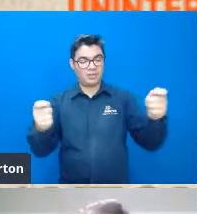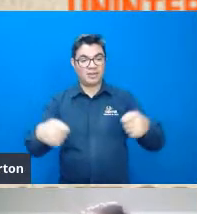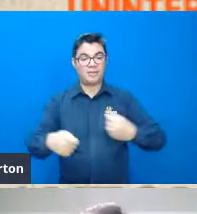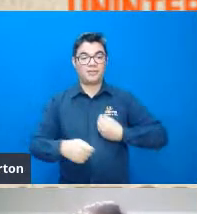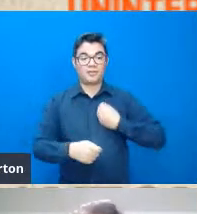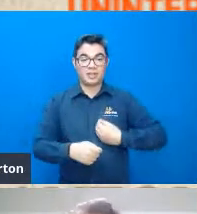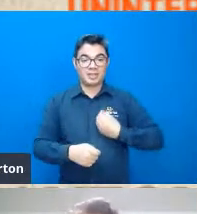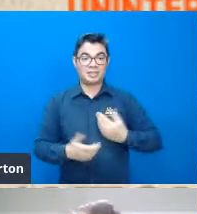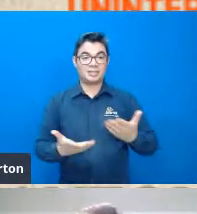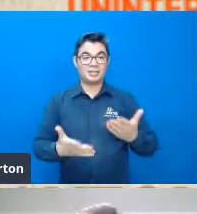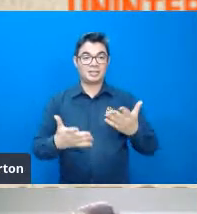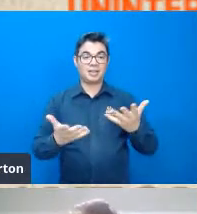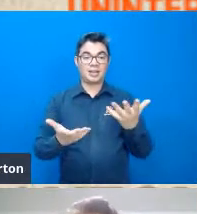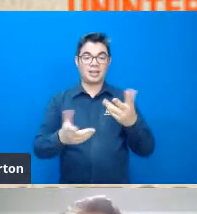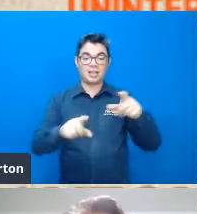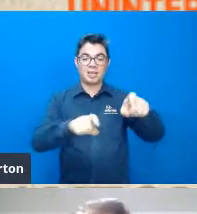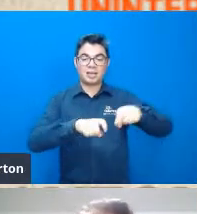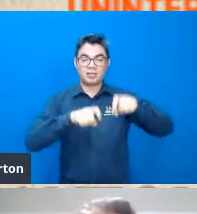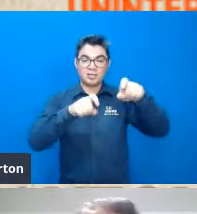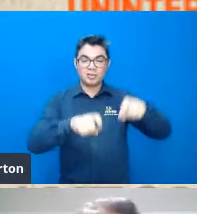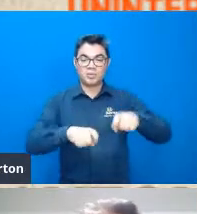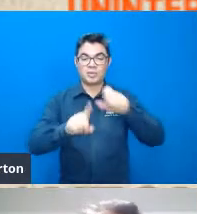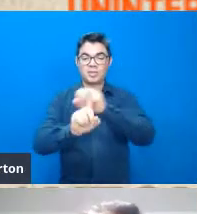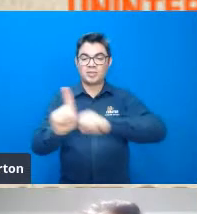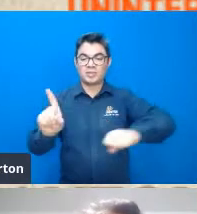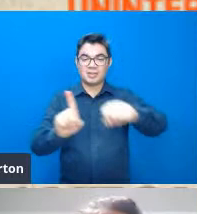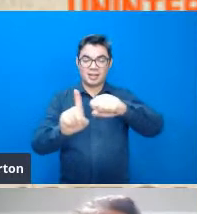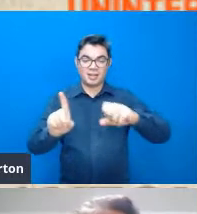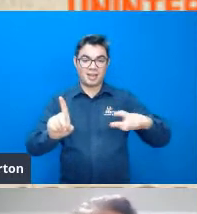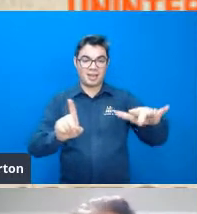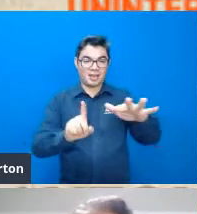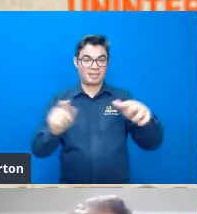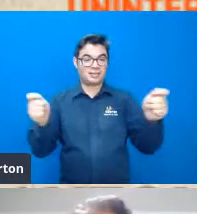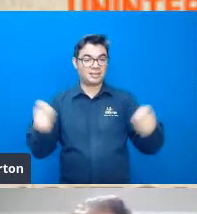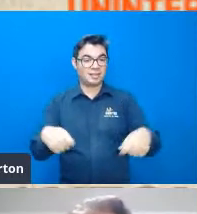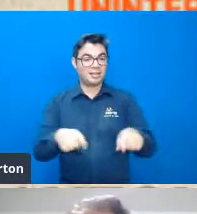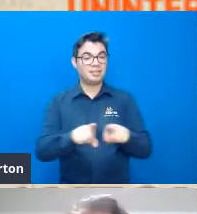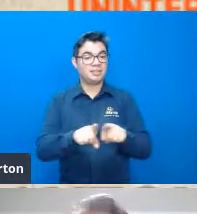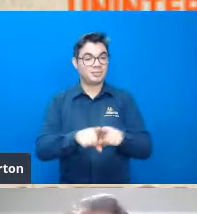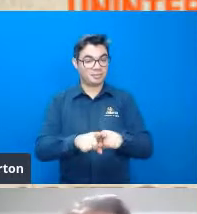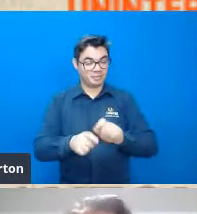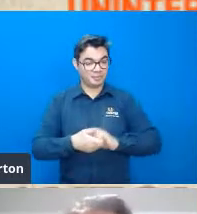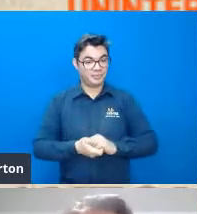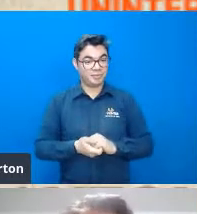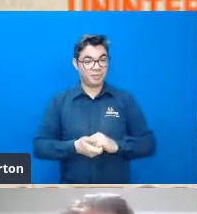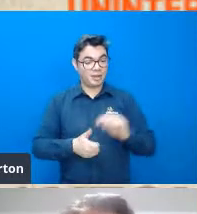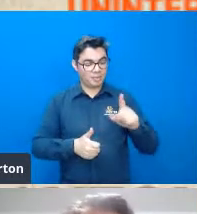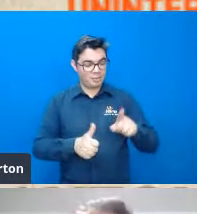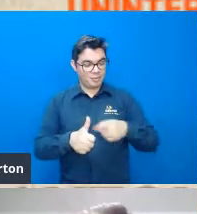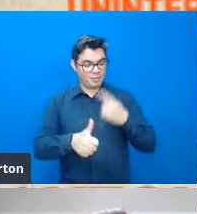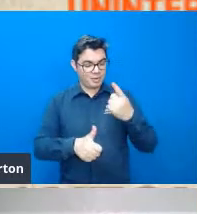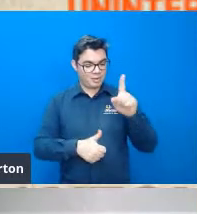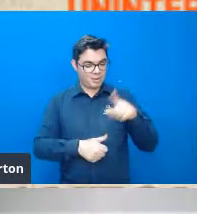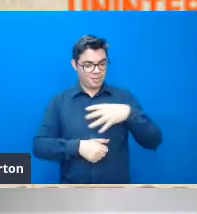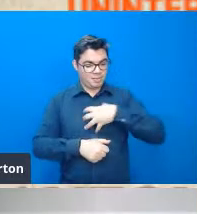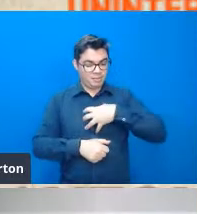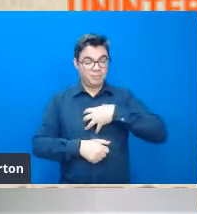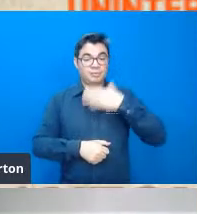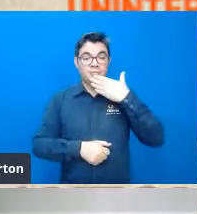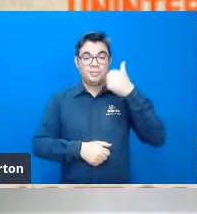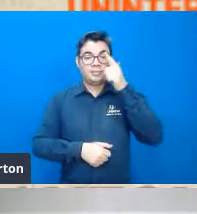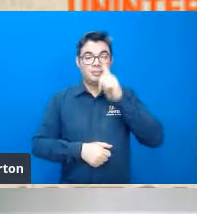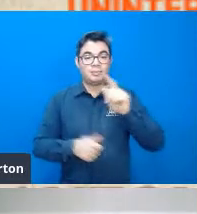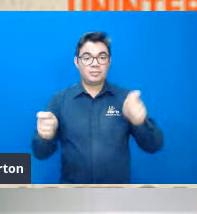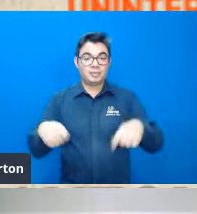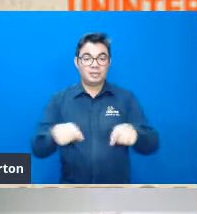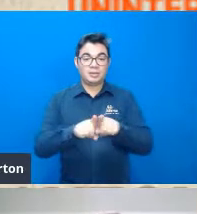vida nossa agricultura nossa sociedade e devemos proteger esse lugar da melhor forma possível e